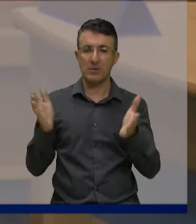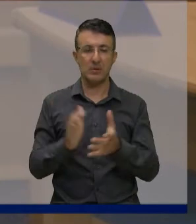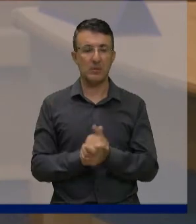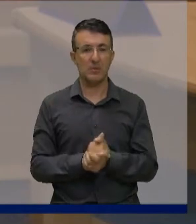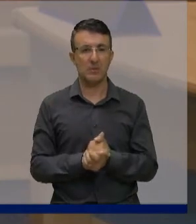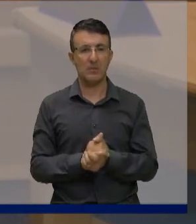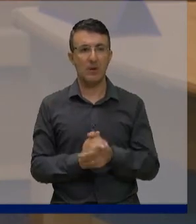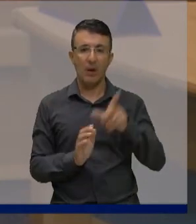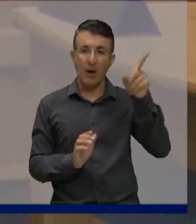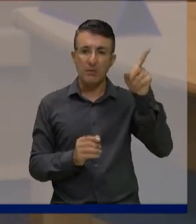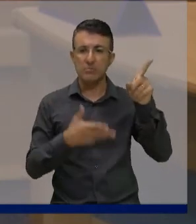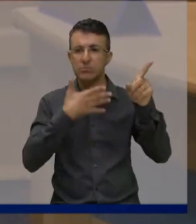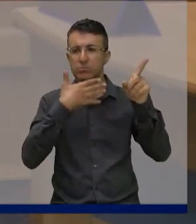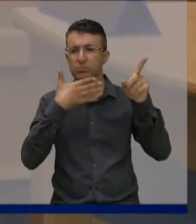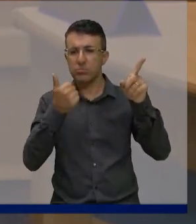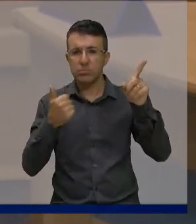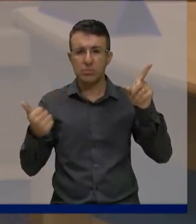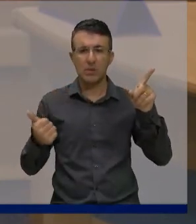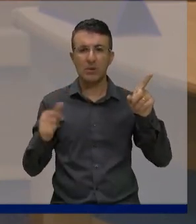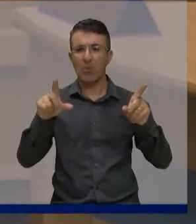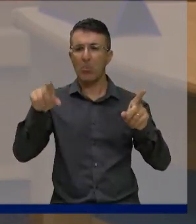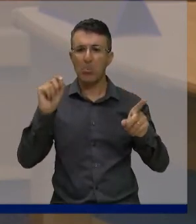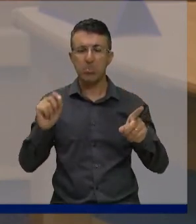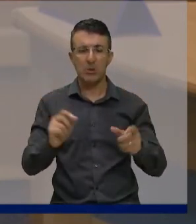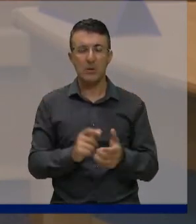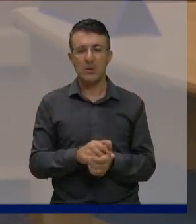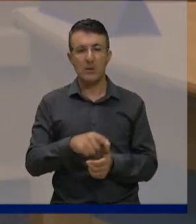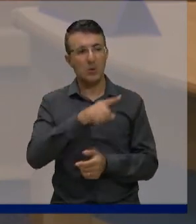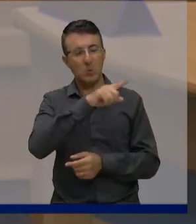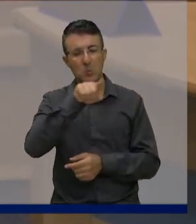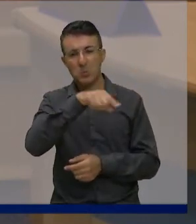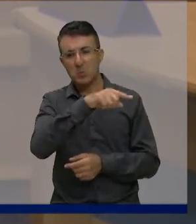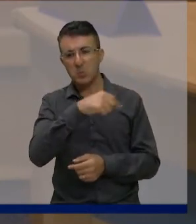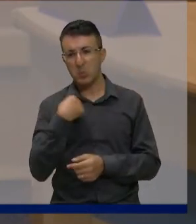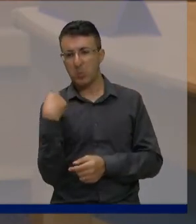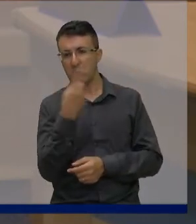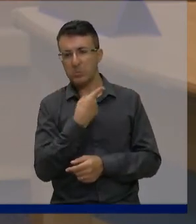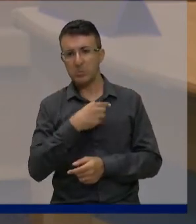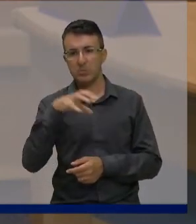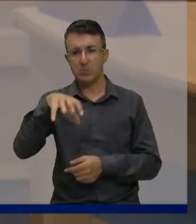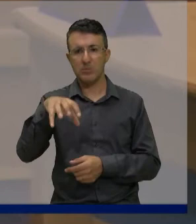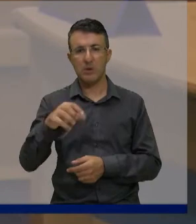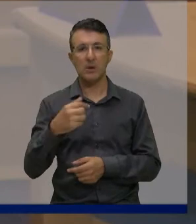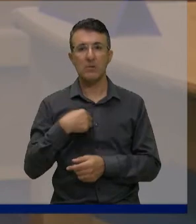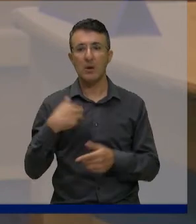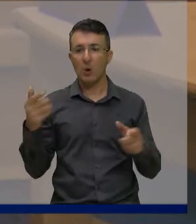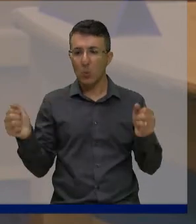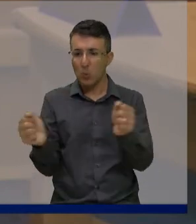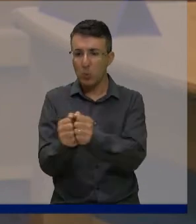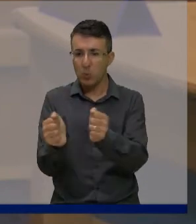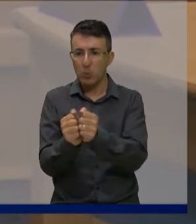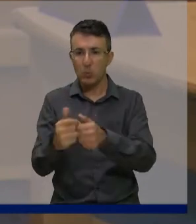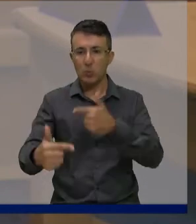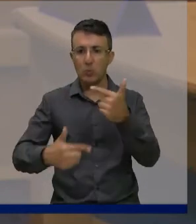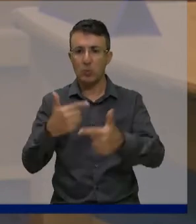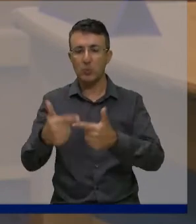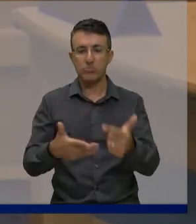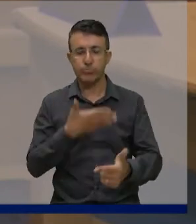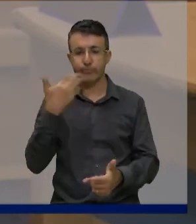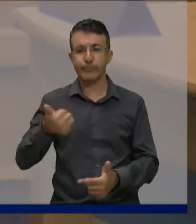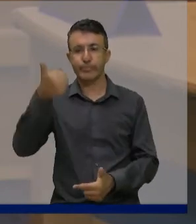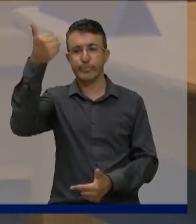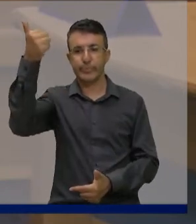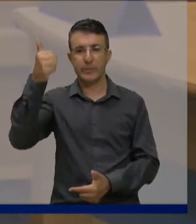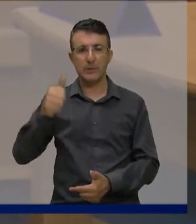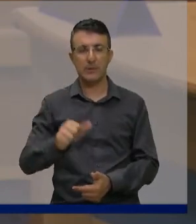opção para nosso bairro e agora nós temos dois vereadores então vamos aproveitar trabalhar e trazer mais coisas lá para o Morumbi para a região sul para a nossa cidade de São José dos